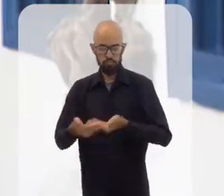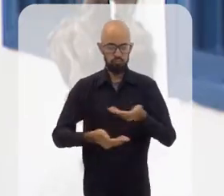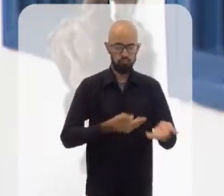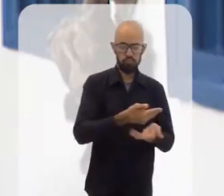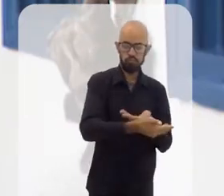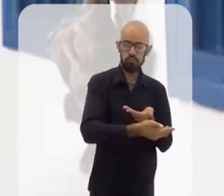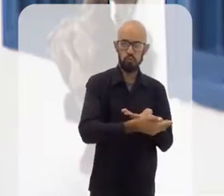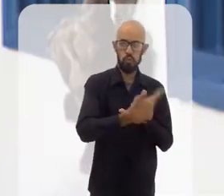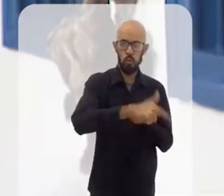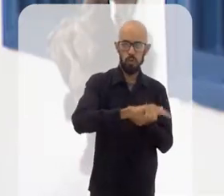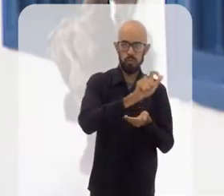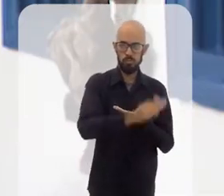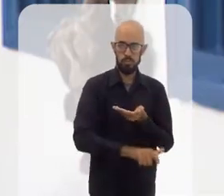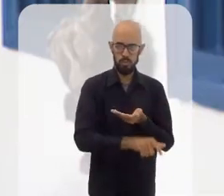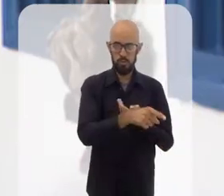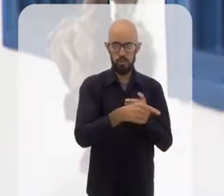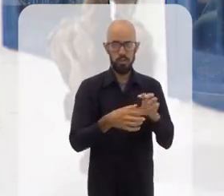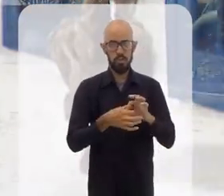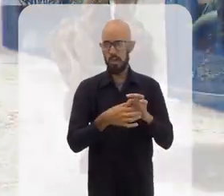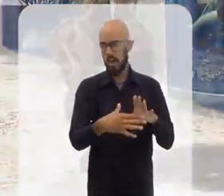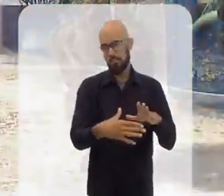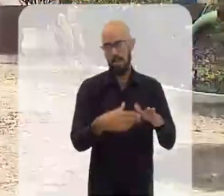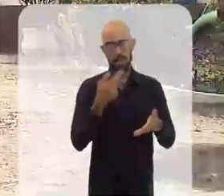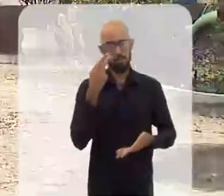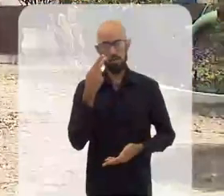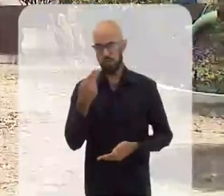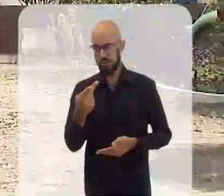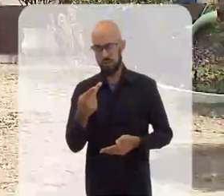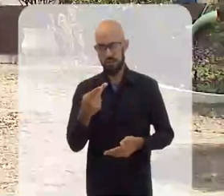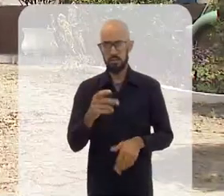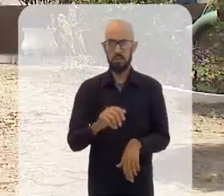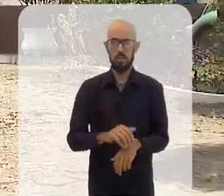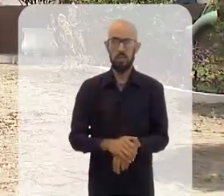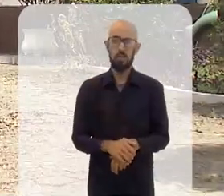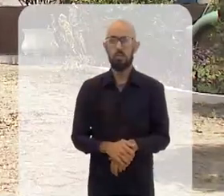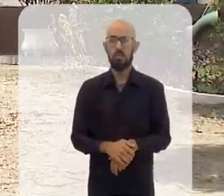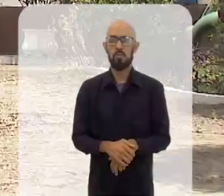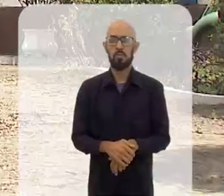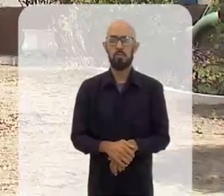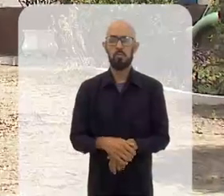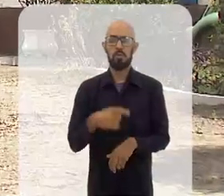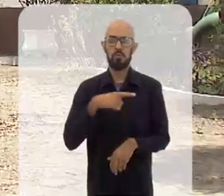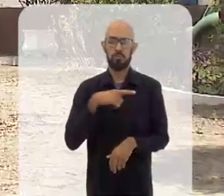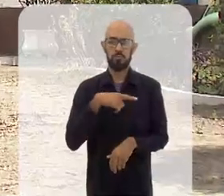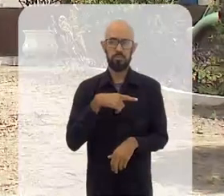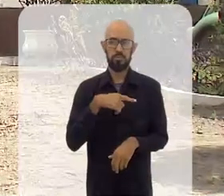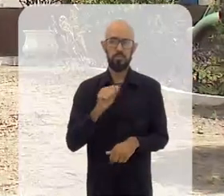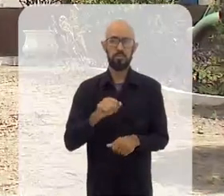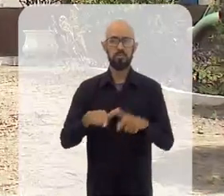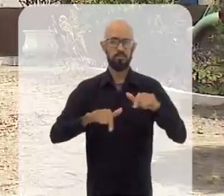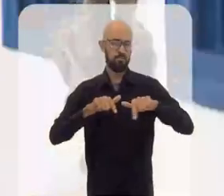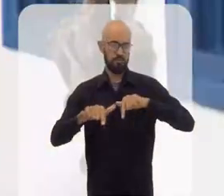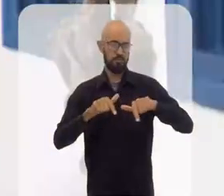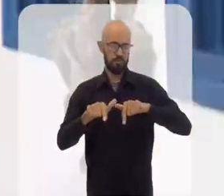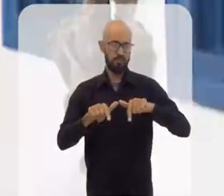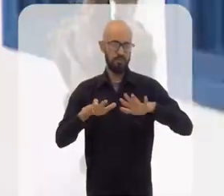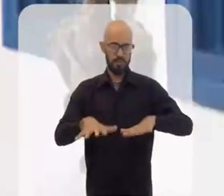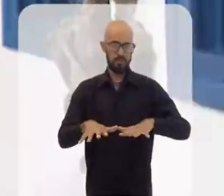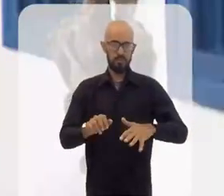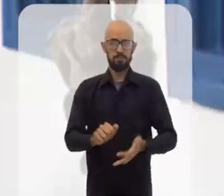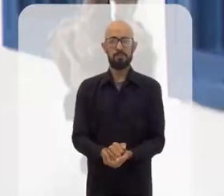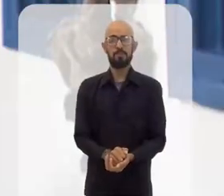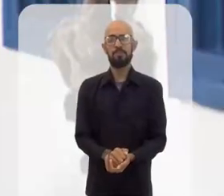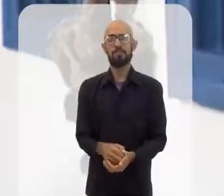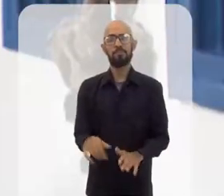eu possa dividir isso com os outros, deixando ela aberta à visitação e de use e vamos